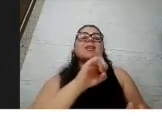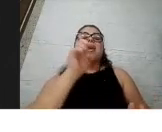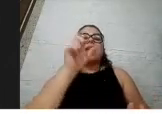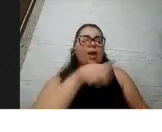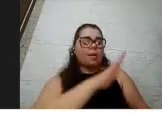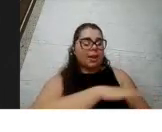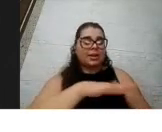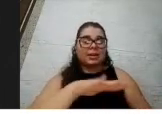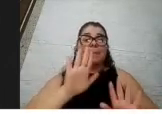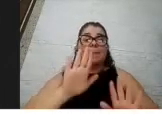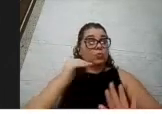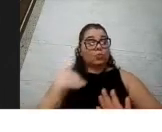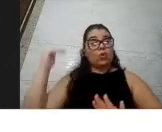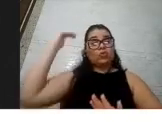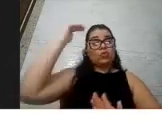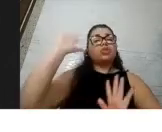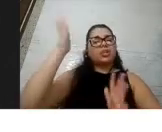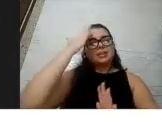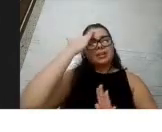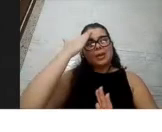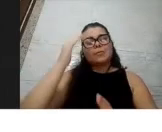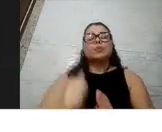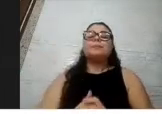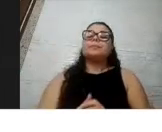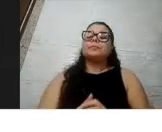-19. Essa última publicação aqui,